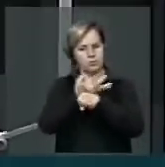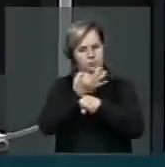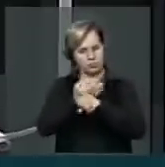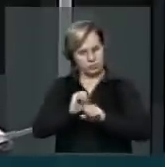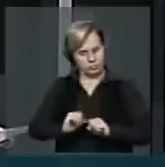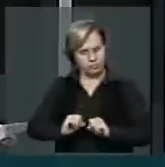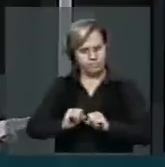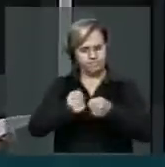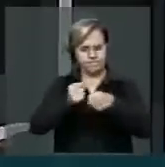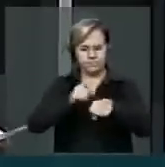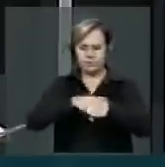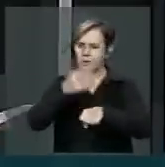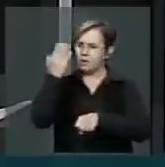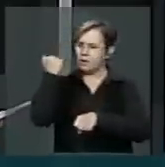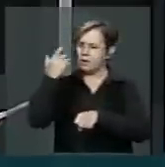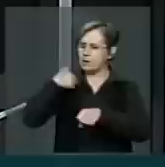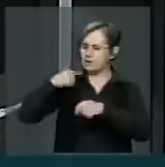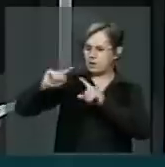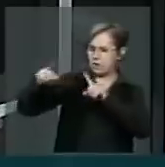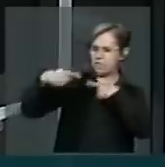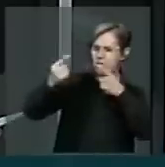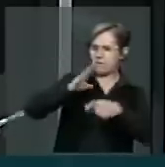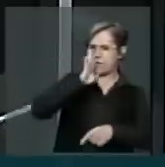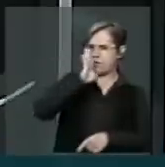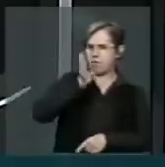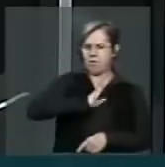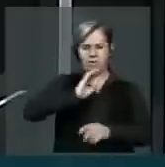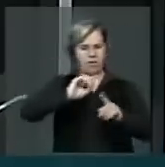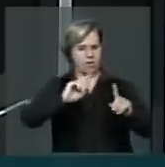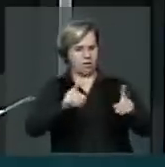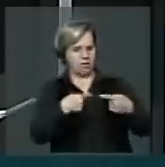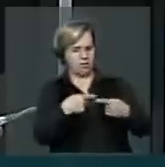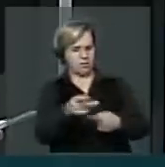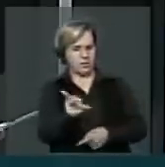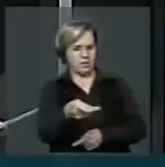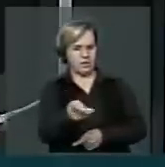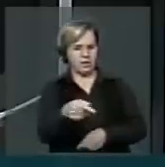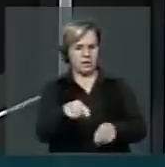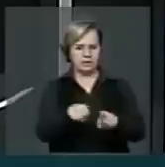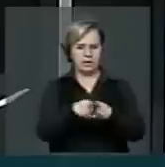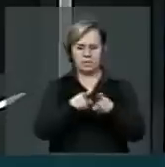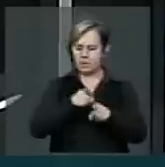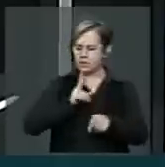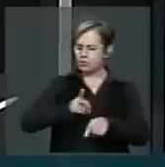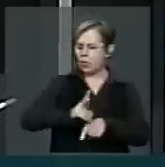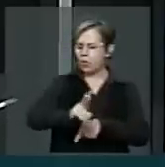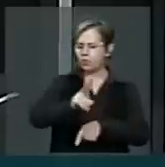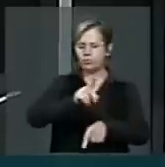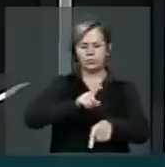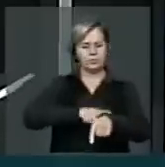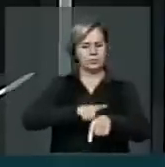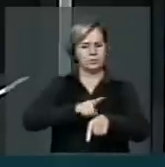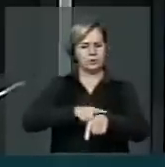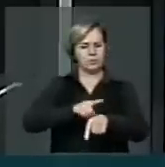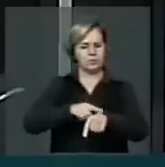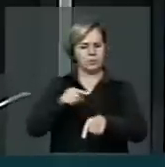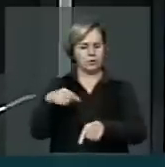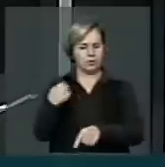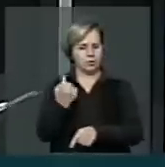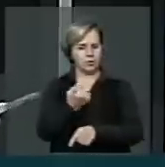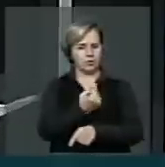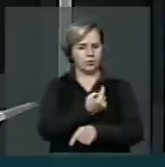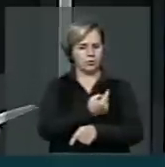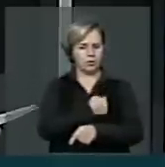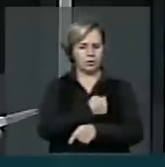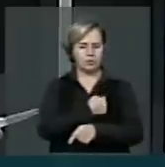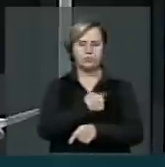fomos atacados levianamente injustamente e a todo tempo somos instados a